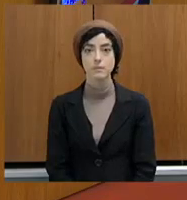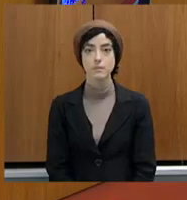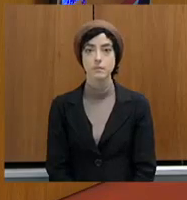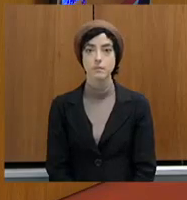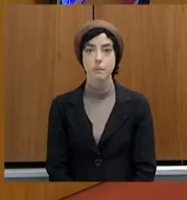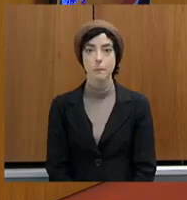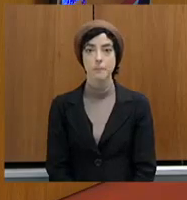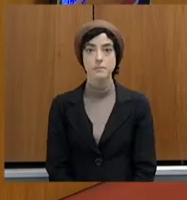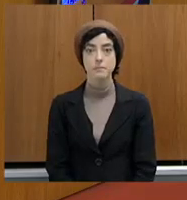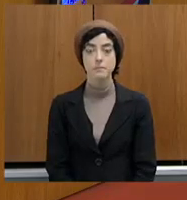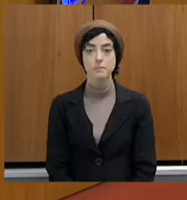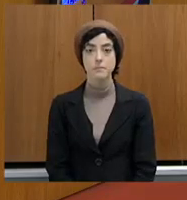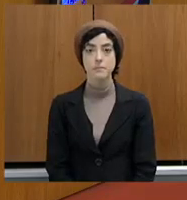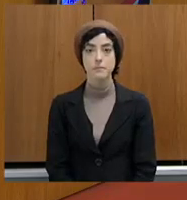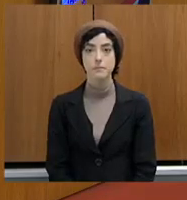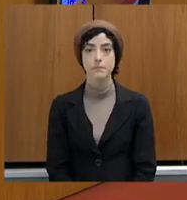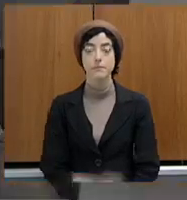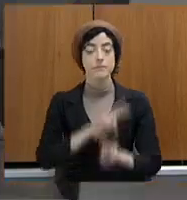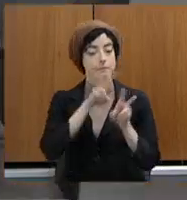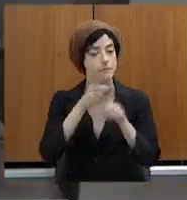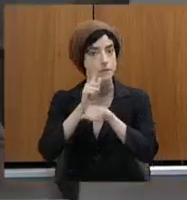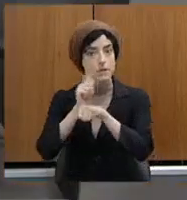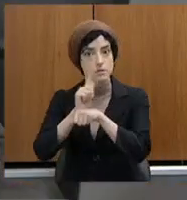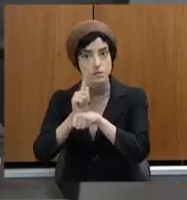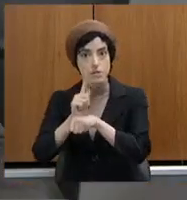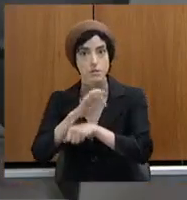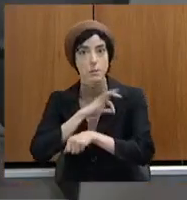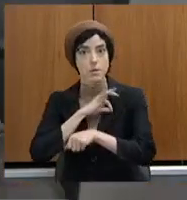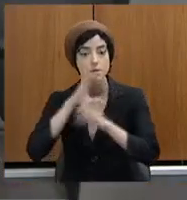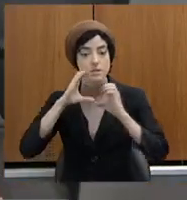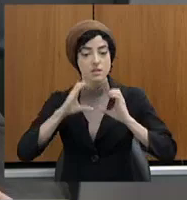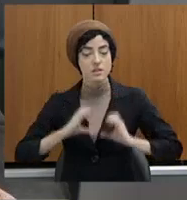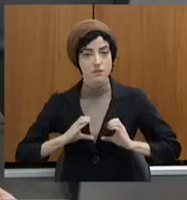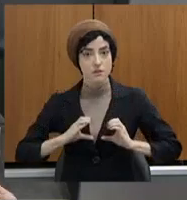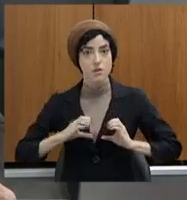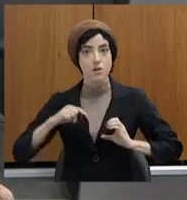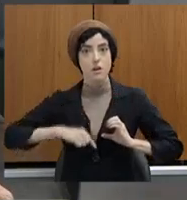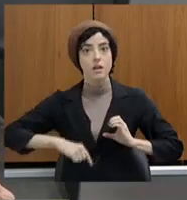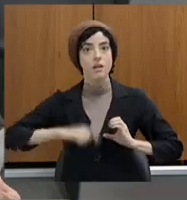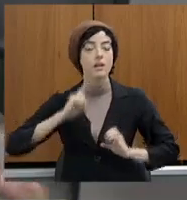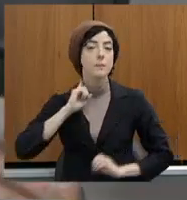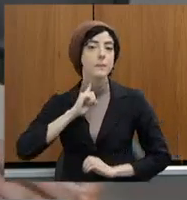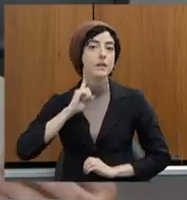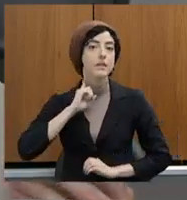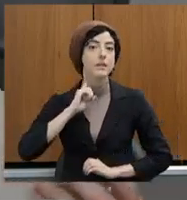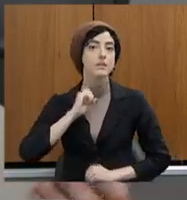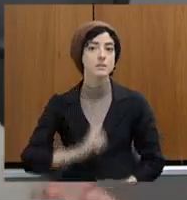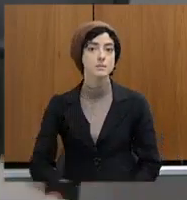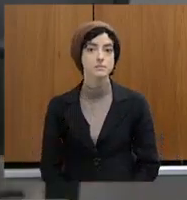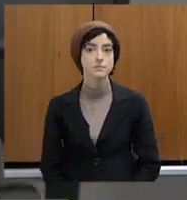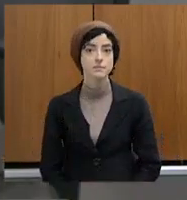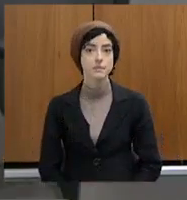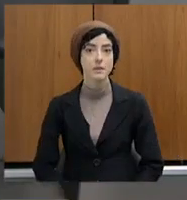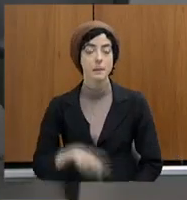Sobre a gestão da Polícia Civil do Estado de Minas Gerais, no âmbito da Assembleia, fiscaliza.